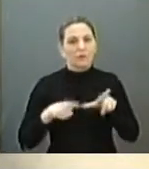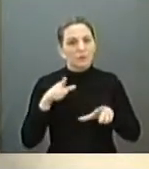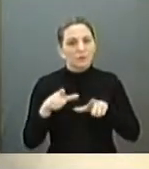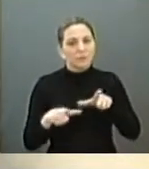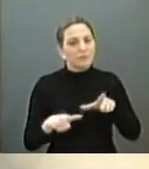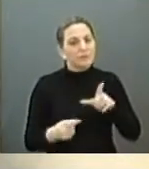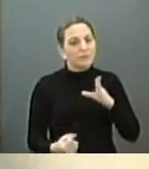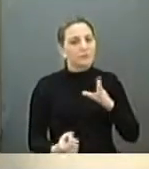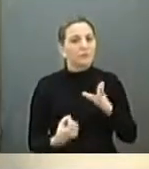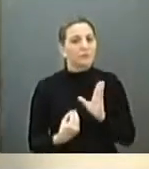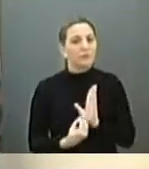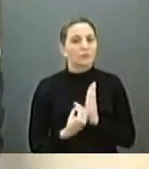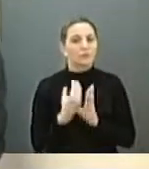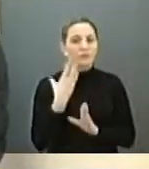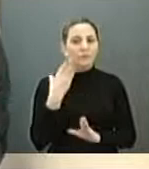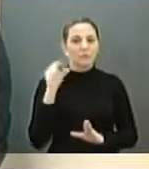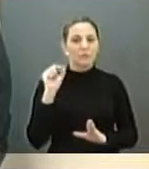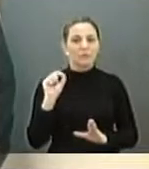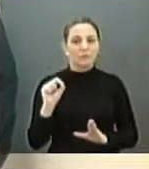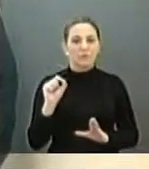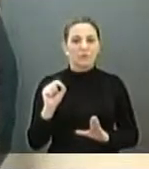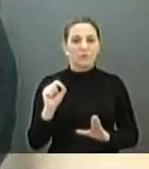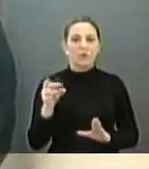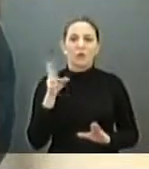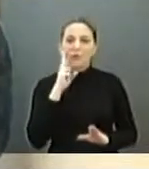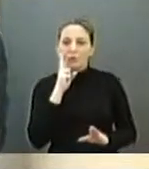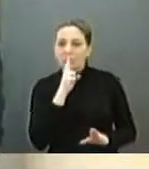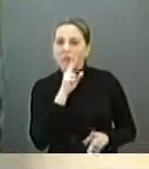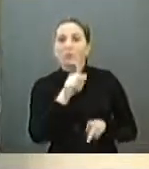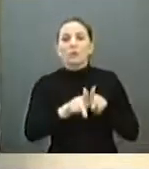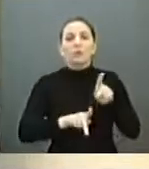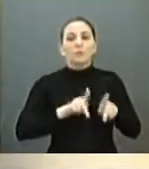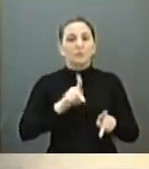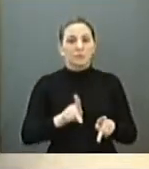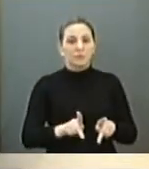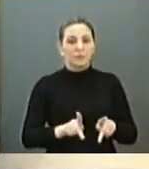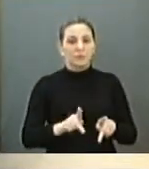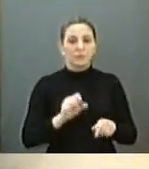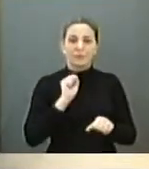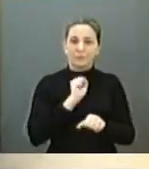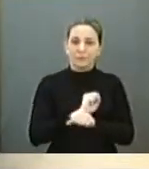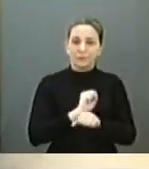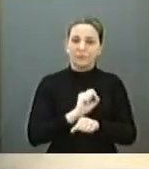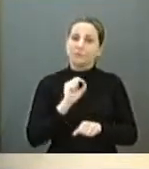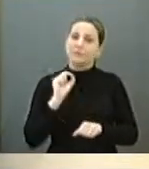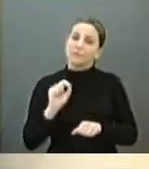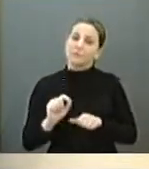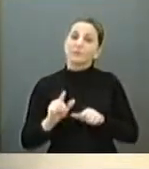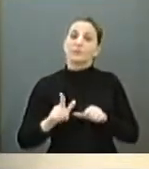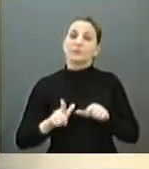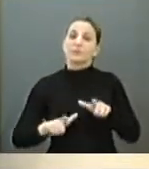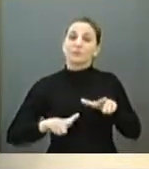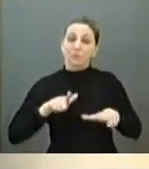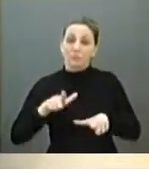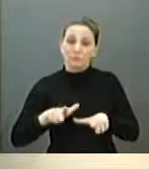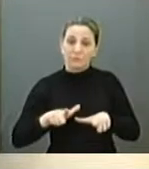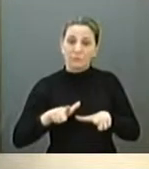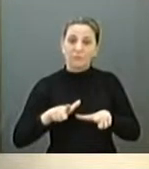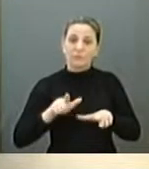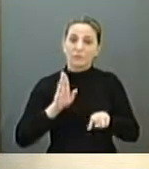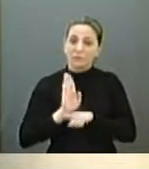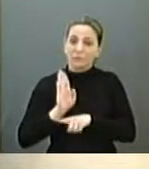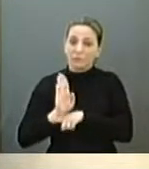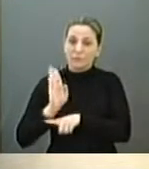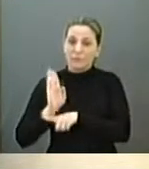não se dê no restaurante popular. Espero que esses serviços não se